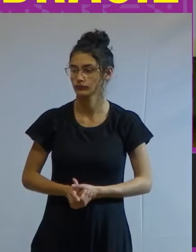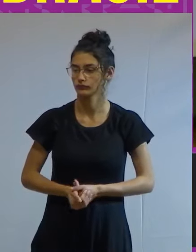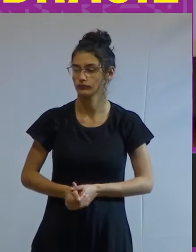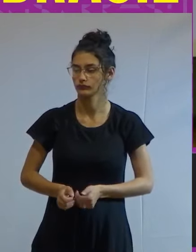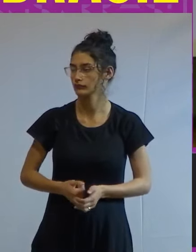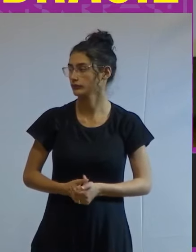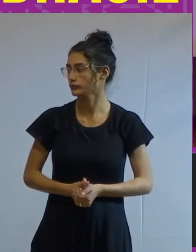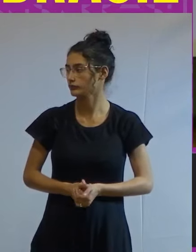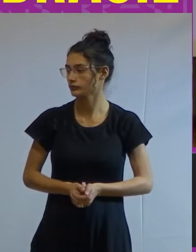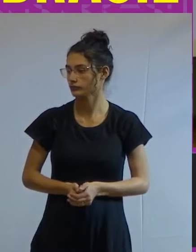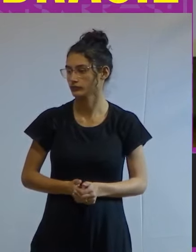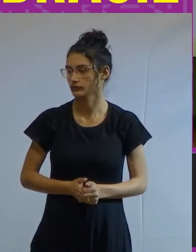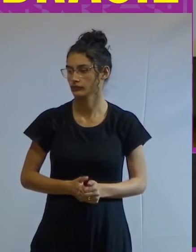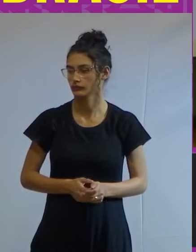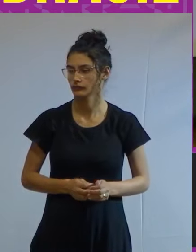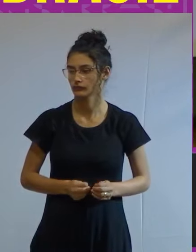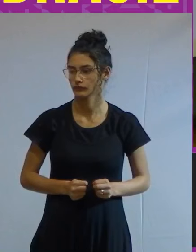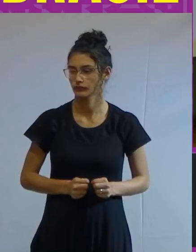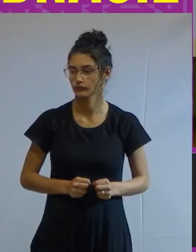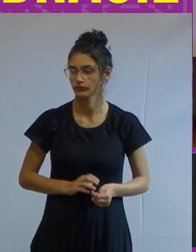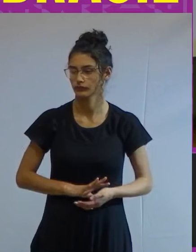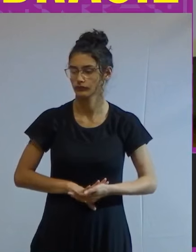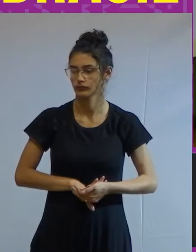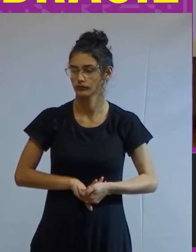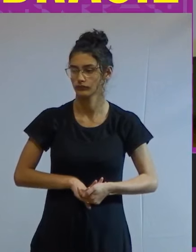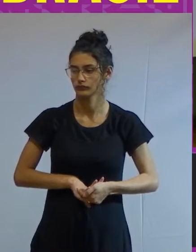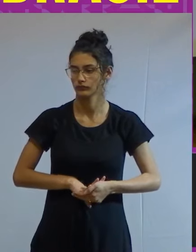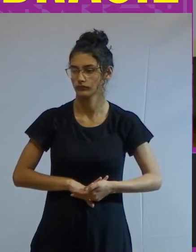assim claro sim